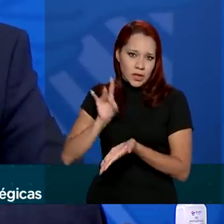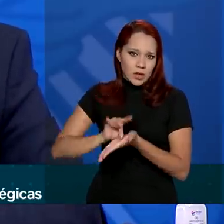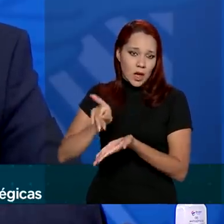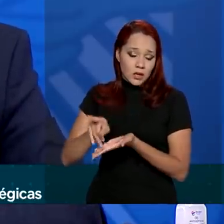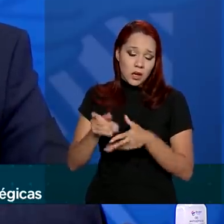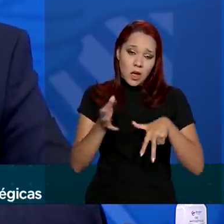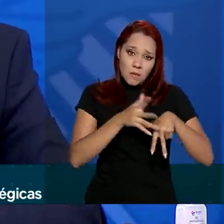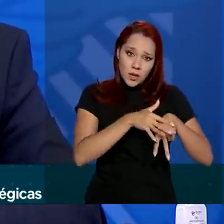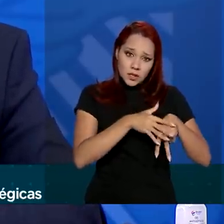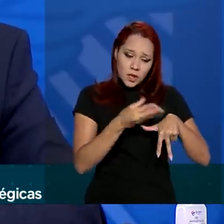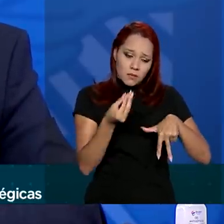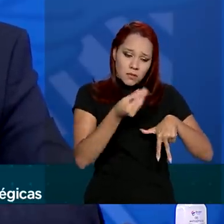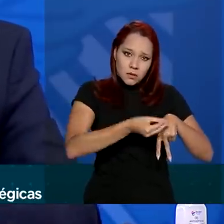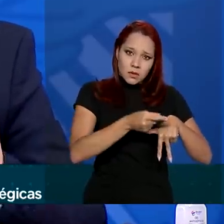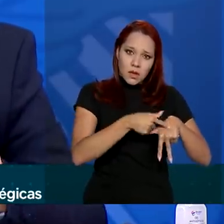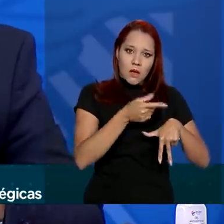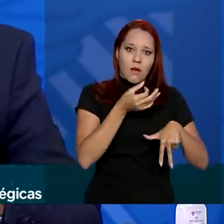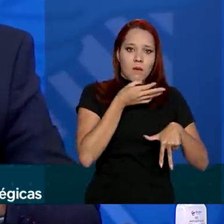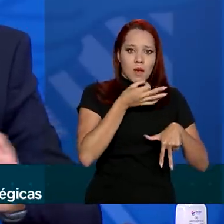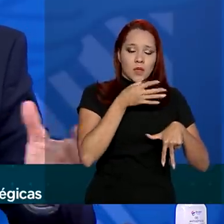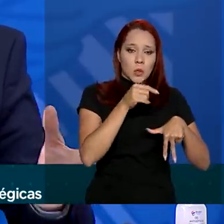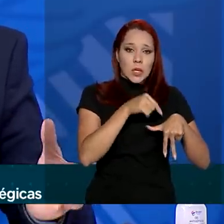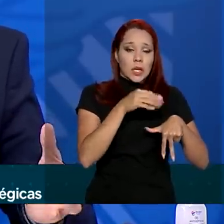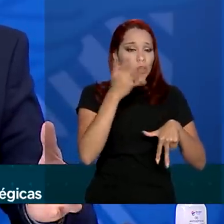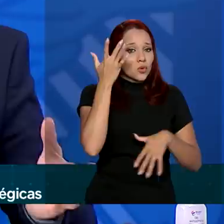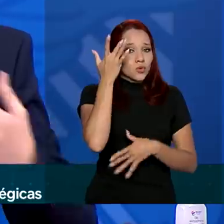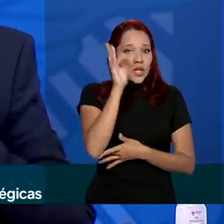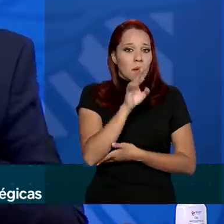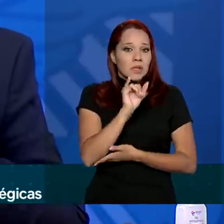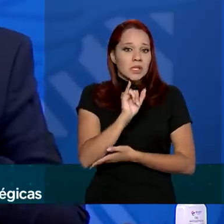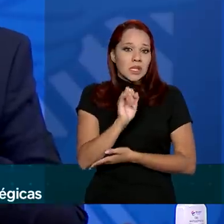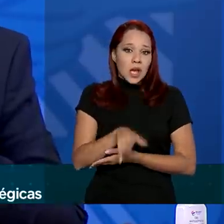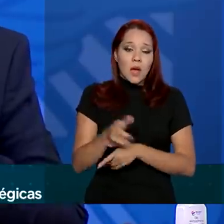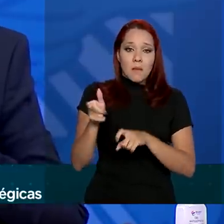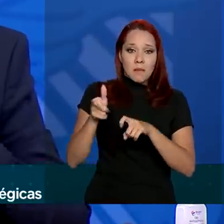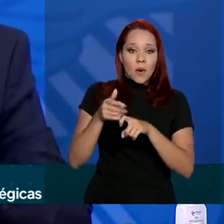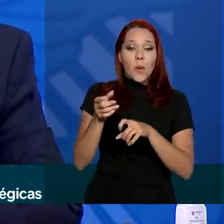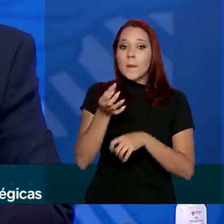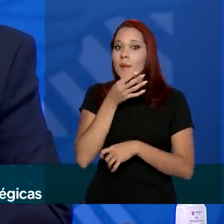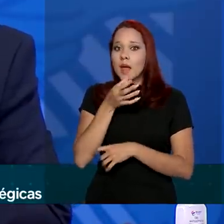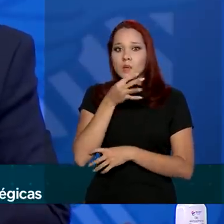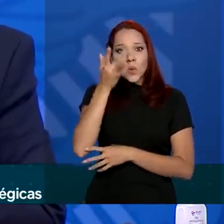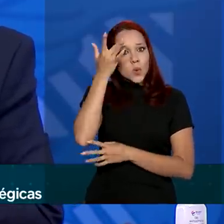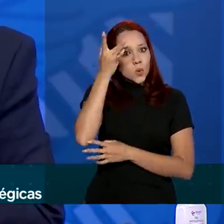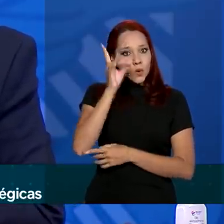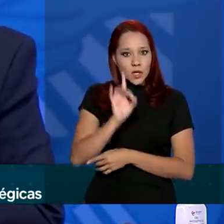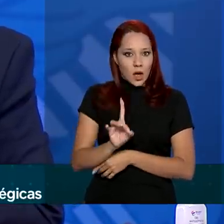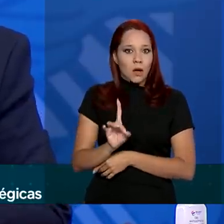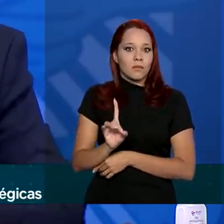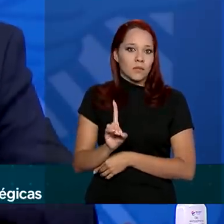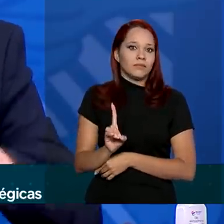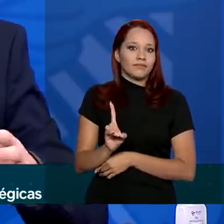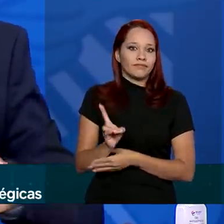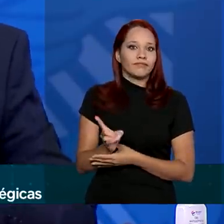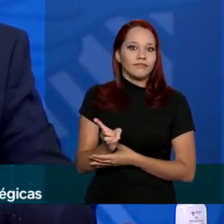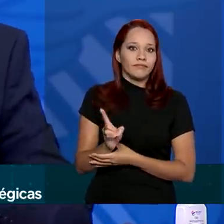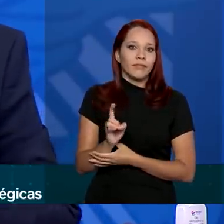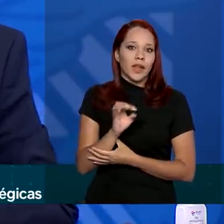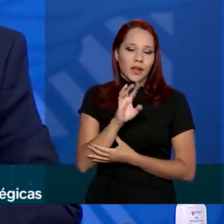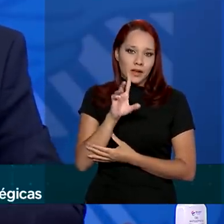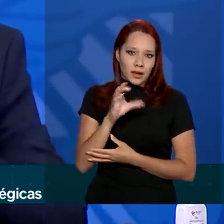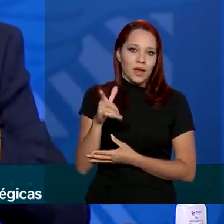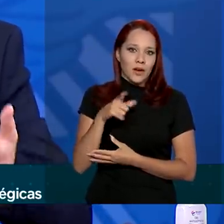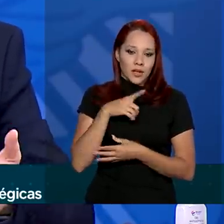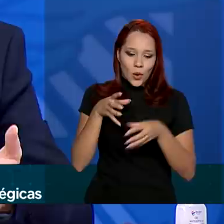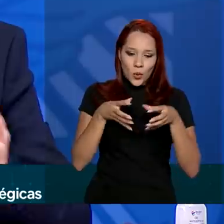paciente vai receber a medicação. Ele não sabe se é, o médico não sabe, é claro que tem um corpo